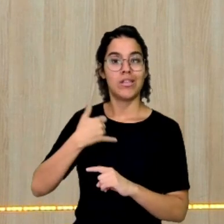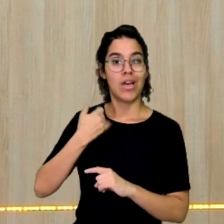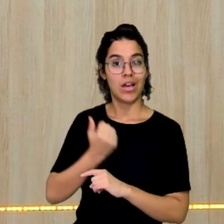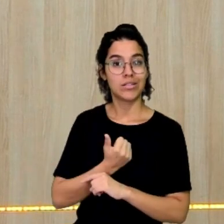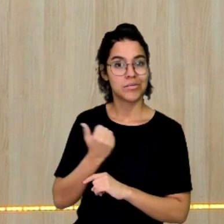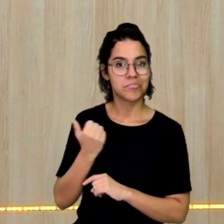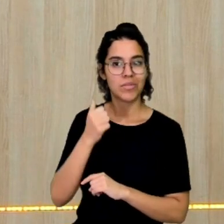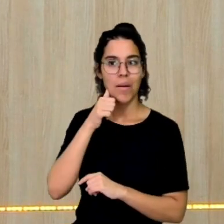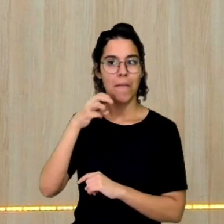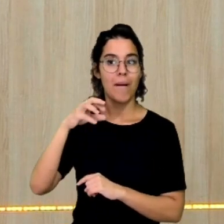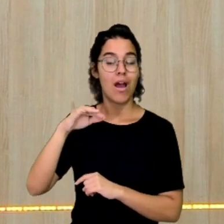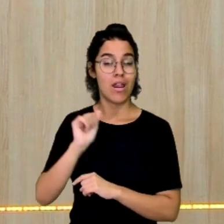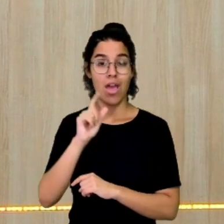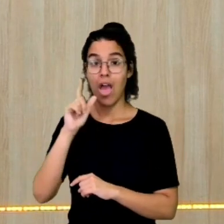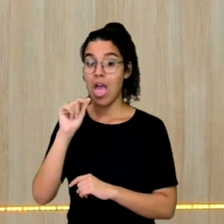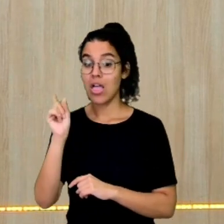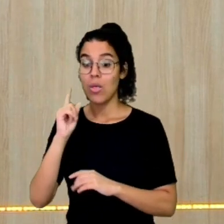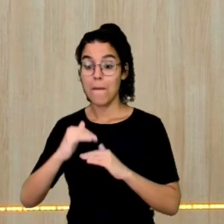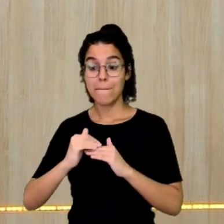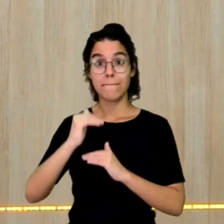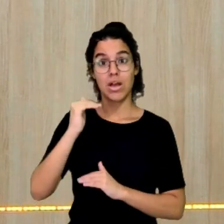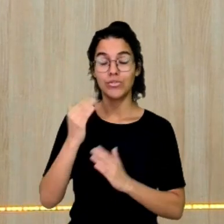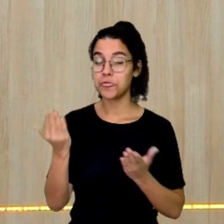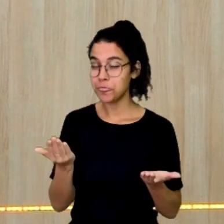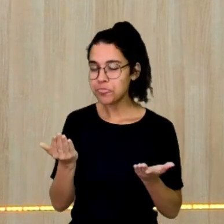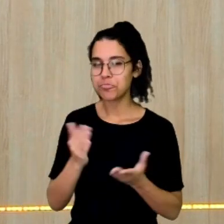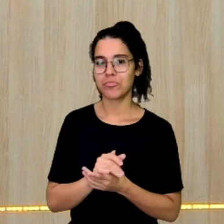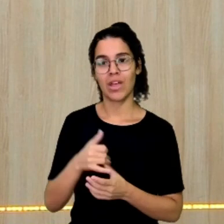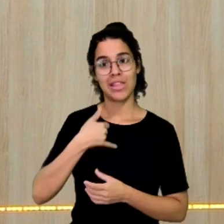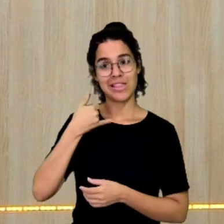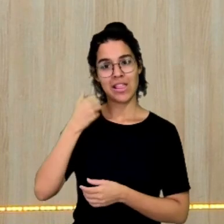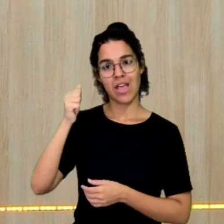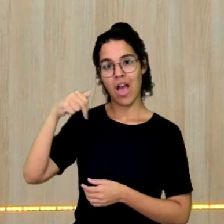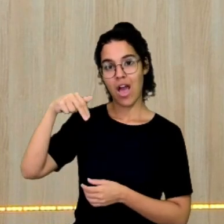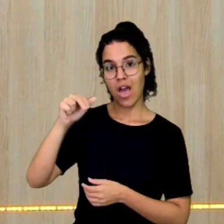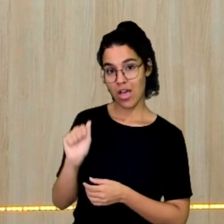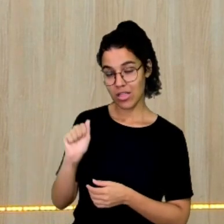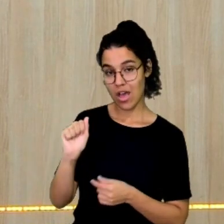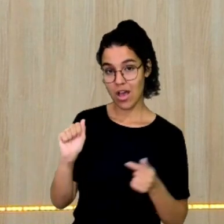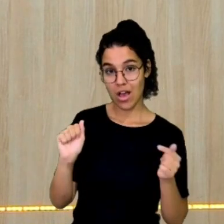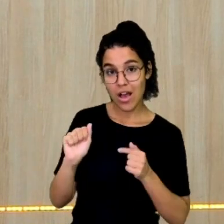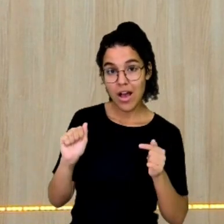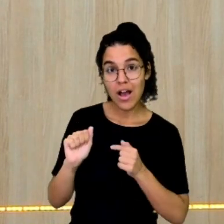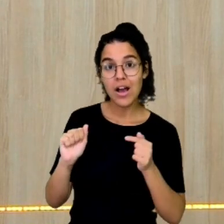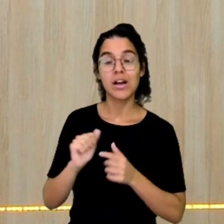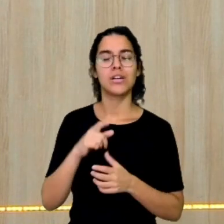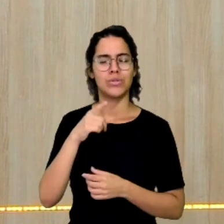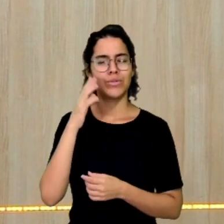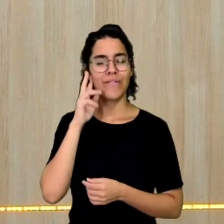Não supera. Ou seja, a idade de Ana, né, a expressão aí que eu tenho aí com essa idade de Ana, né, nessa situação,